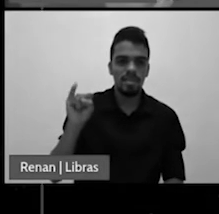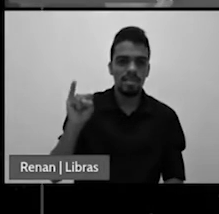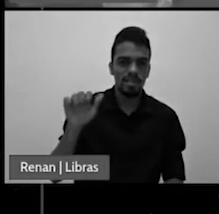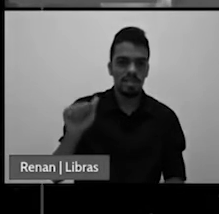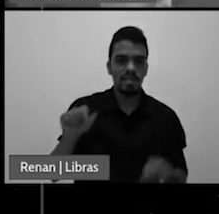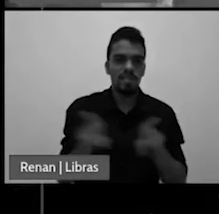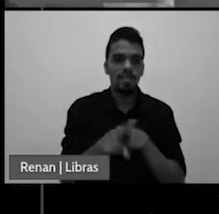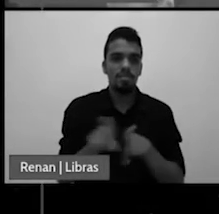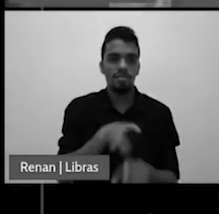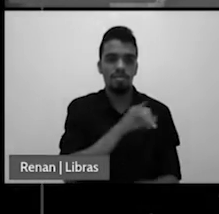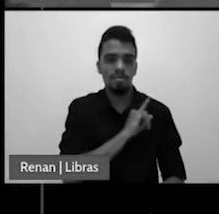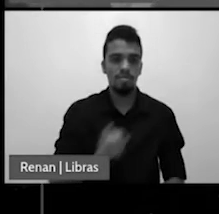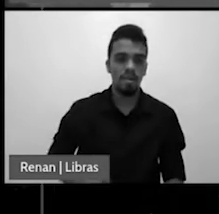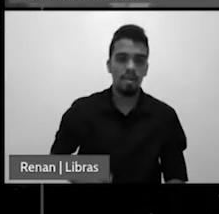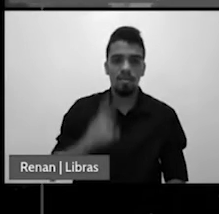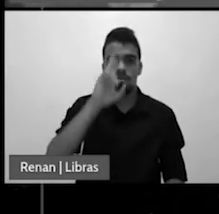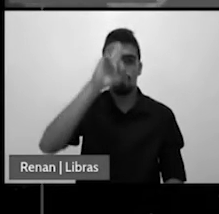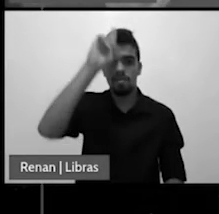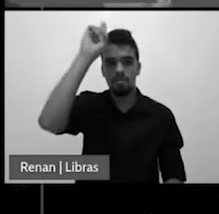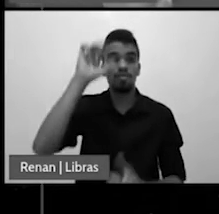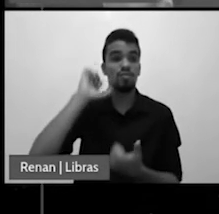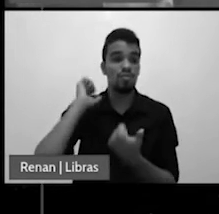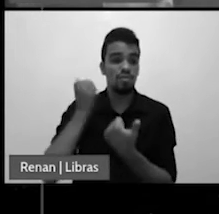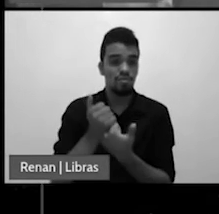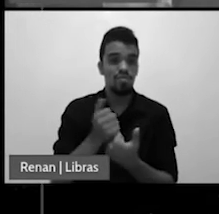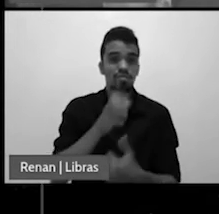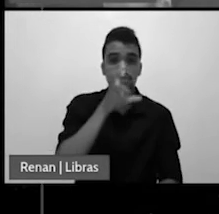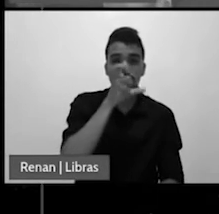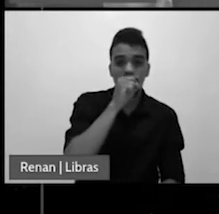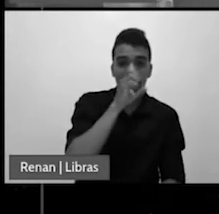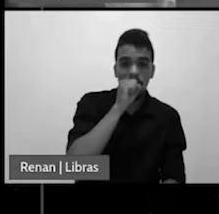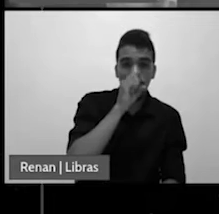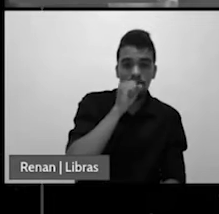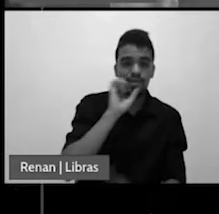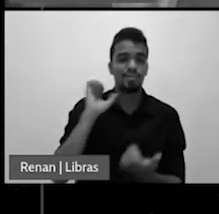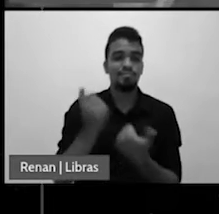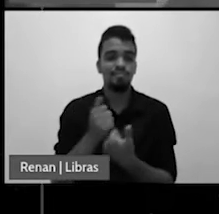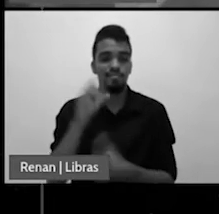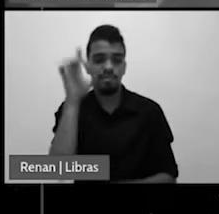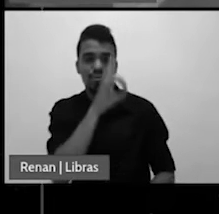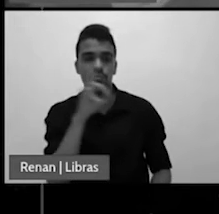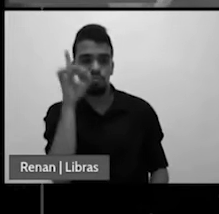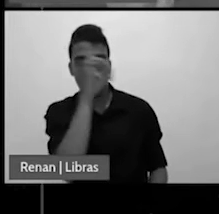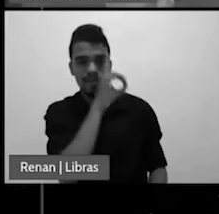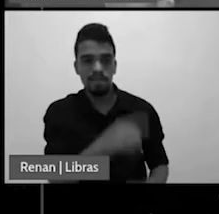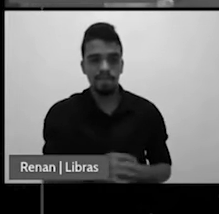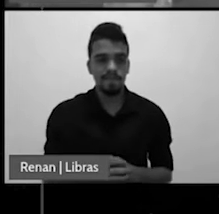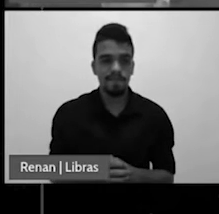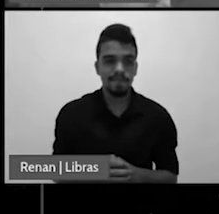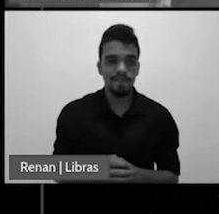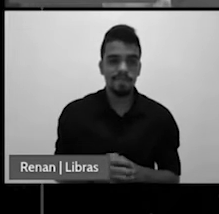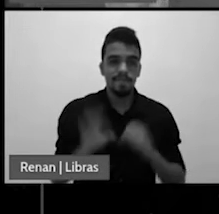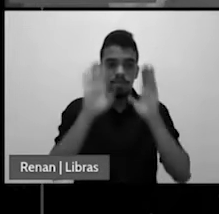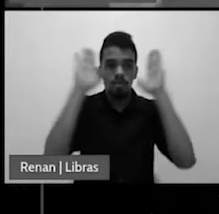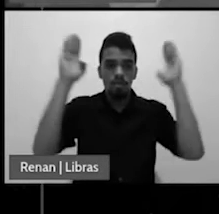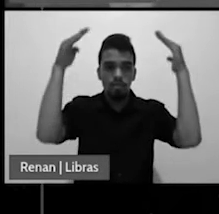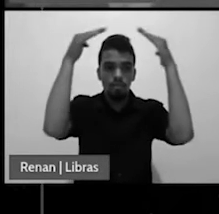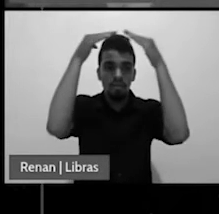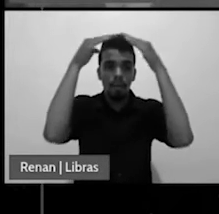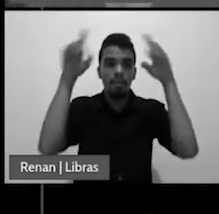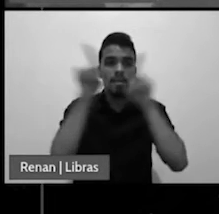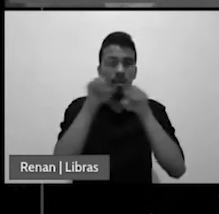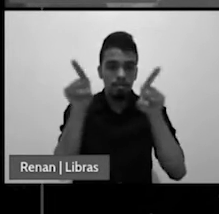o sábado pelo domingo os papas incorporaram isso como sendo parte da lei de Deus no catecismo